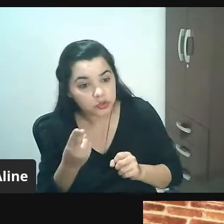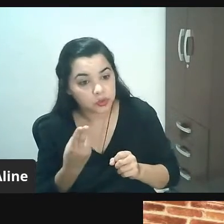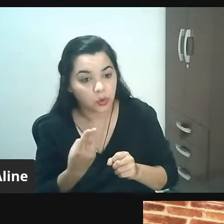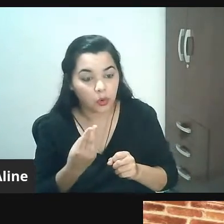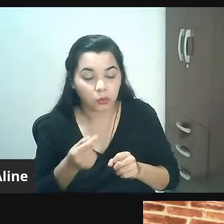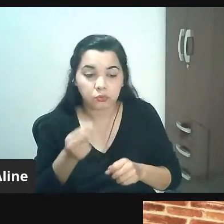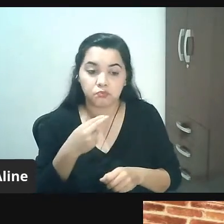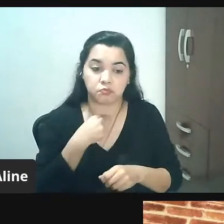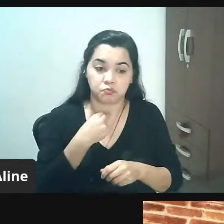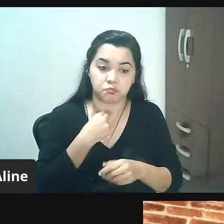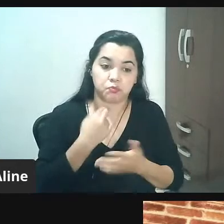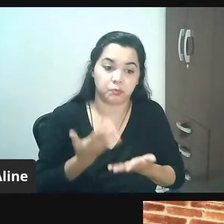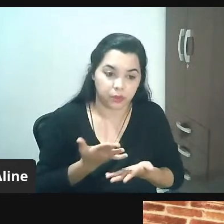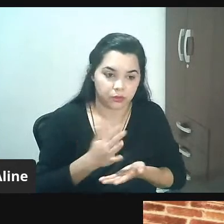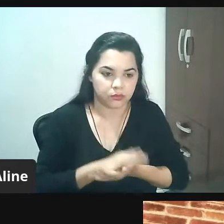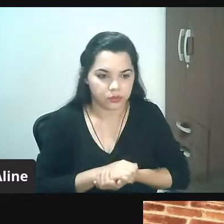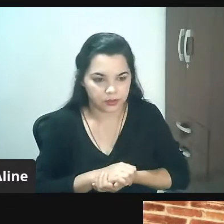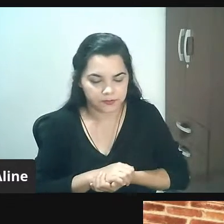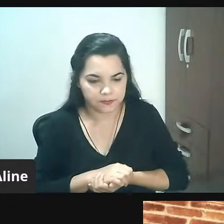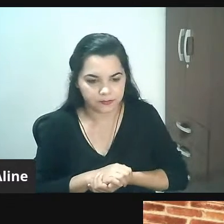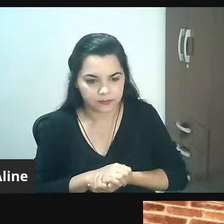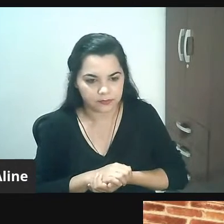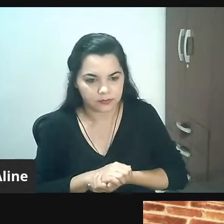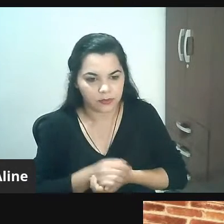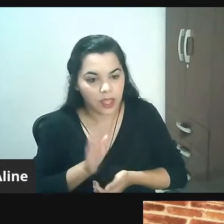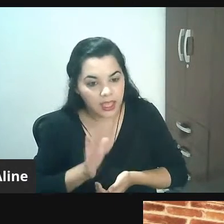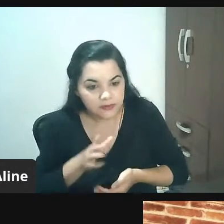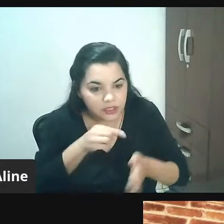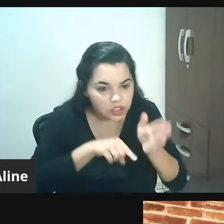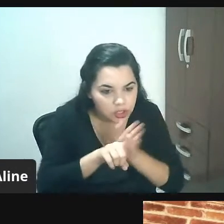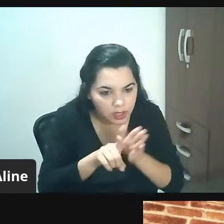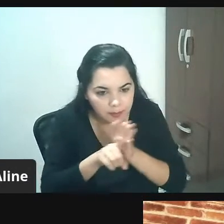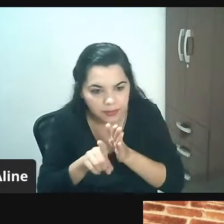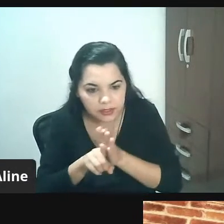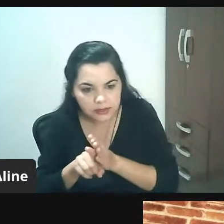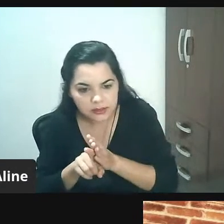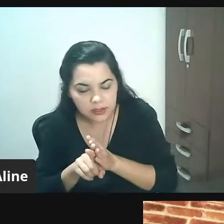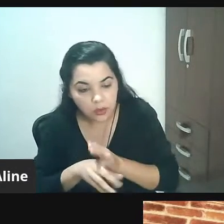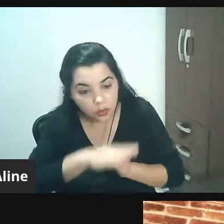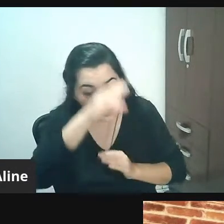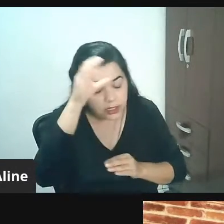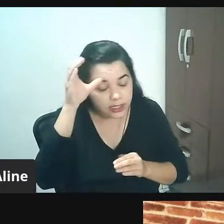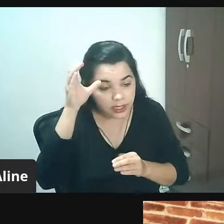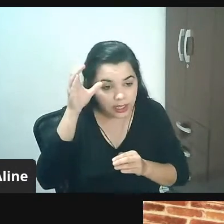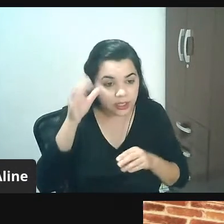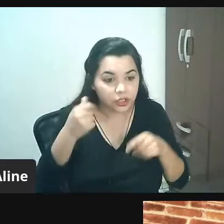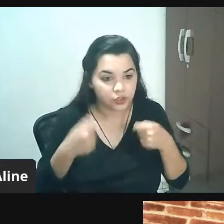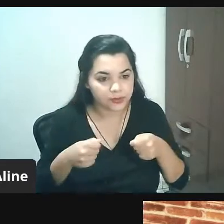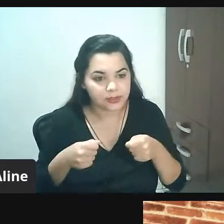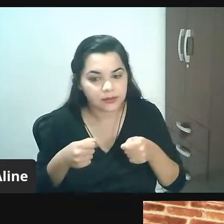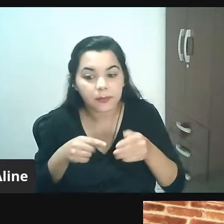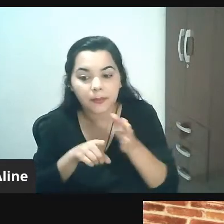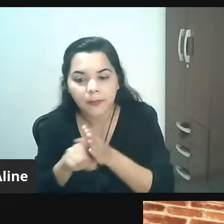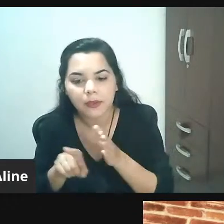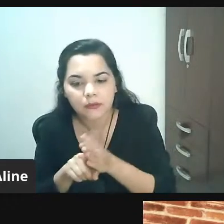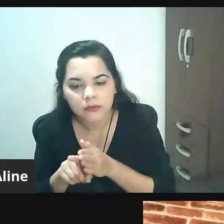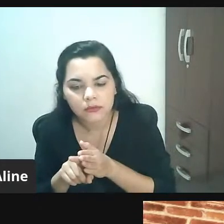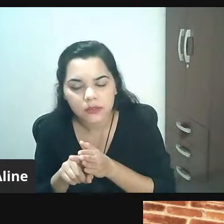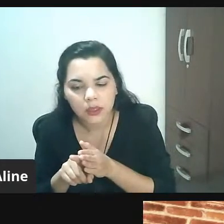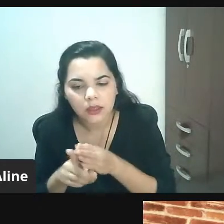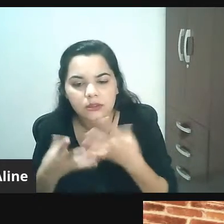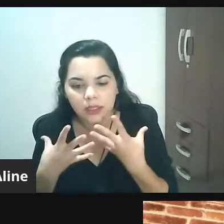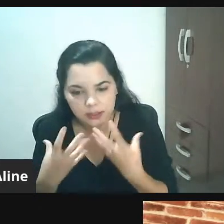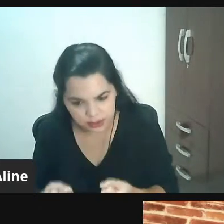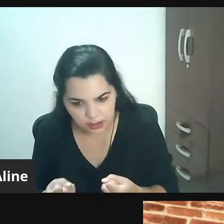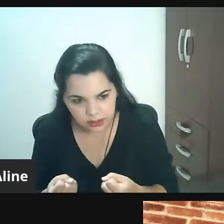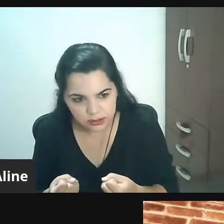o eu já consultei o cliente tem que ser consultado antes de você fazer qualquer abordagem com ele tem